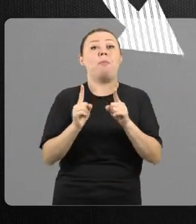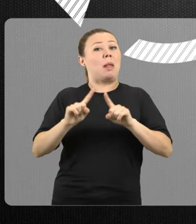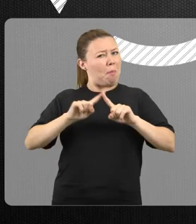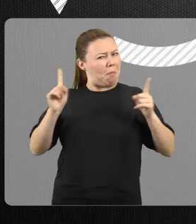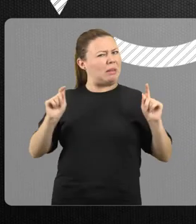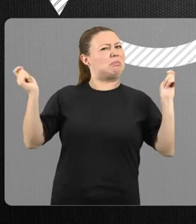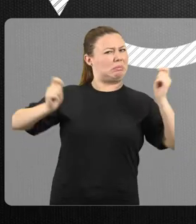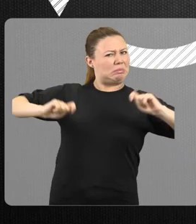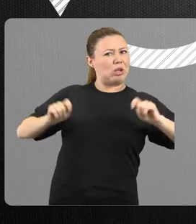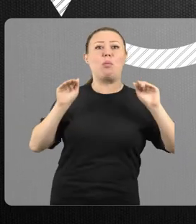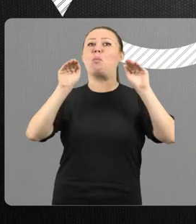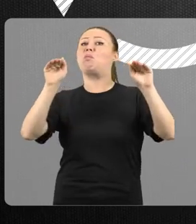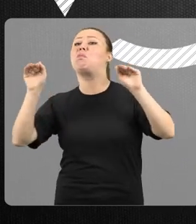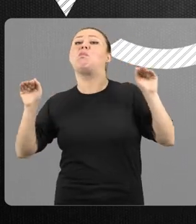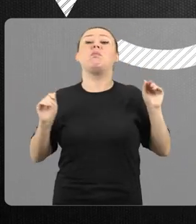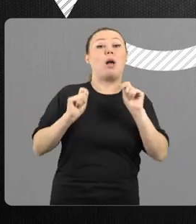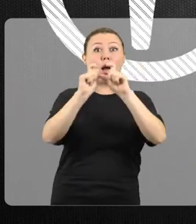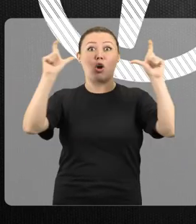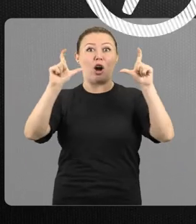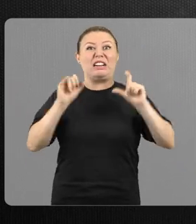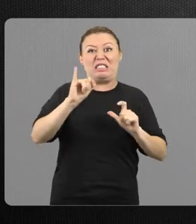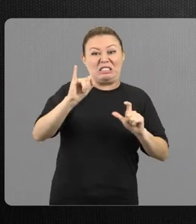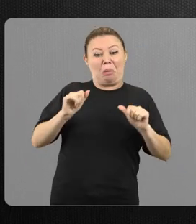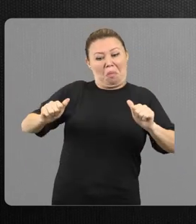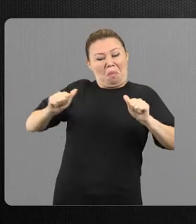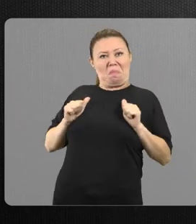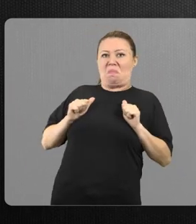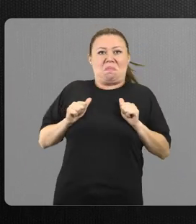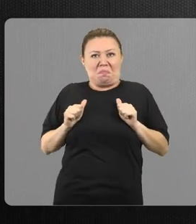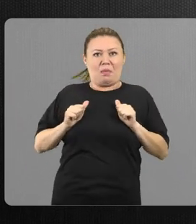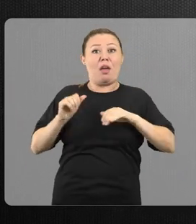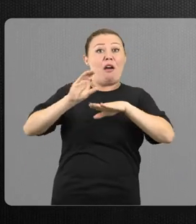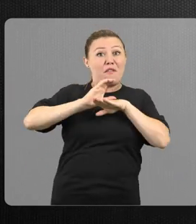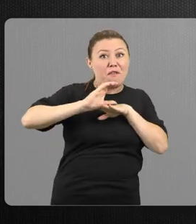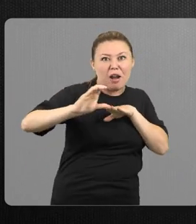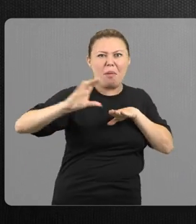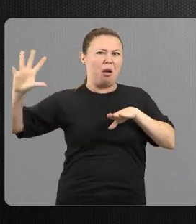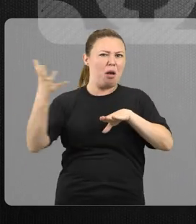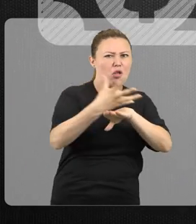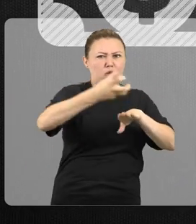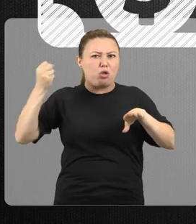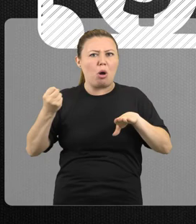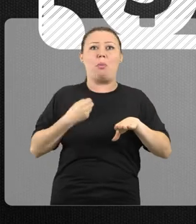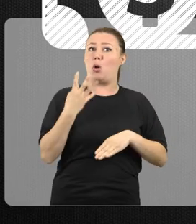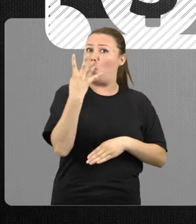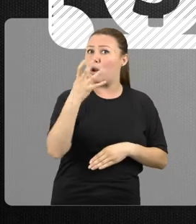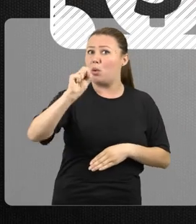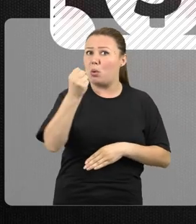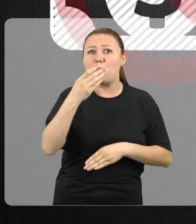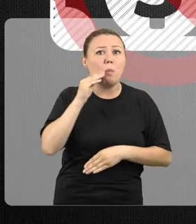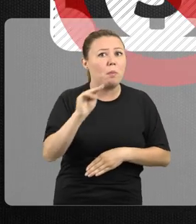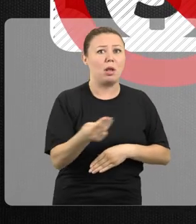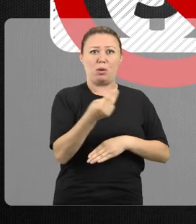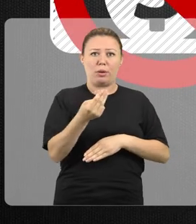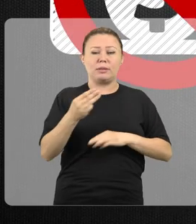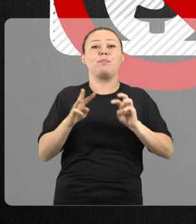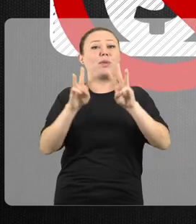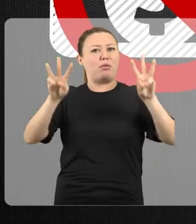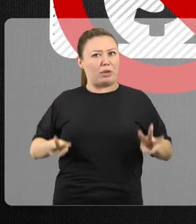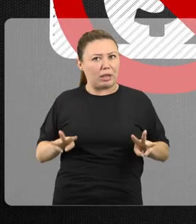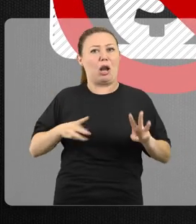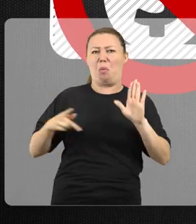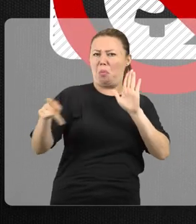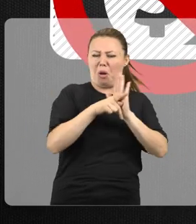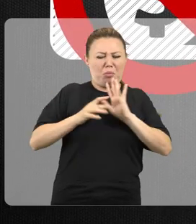importante, mas serve para chamar a sua atenção para os 48 milhões de reais que podem ser cortados do orçamento da UFPR se não